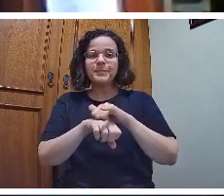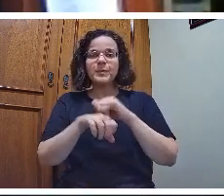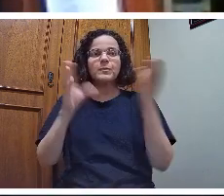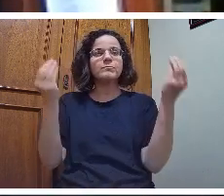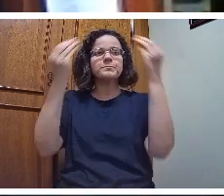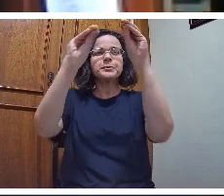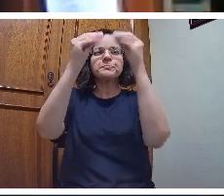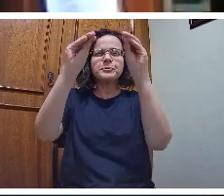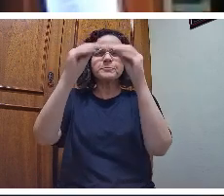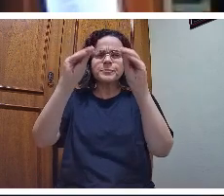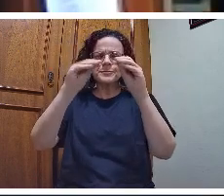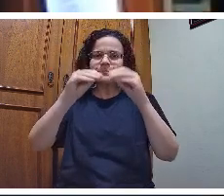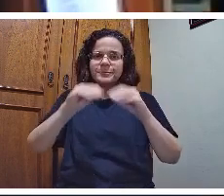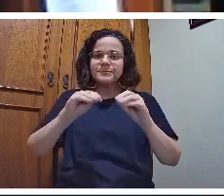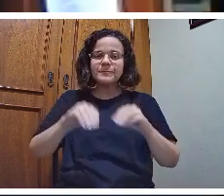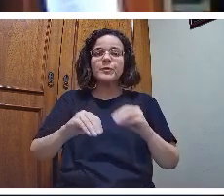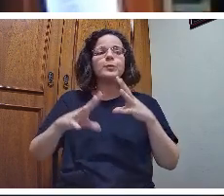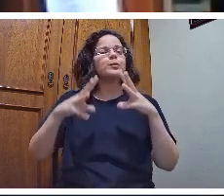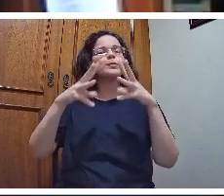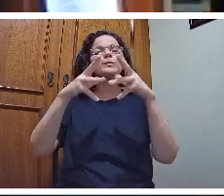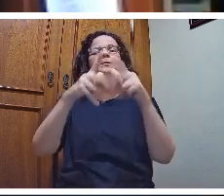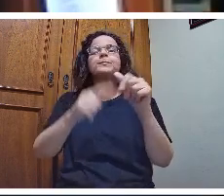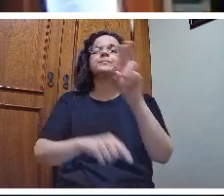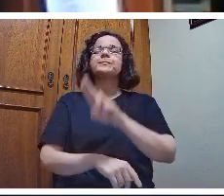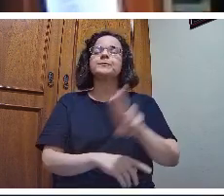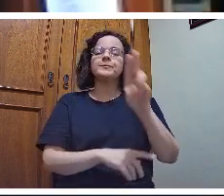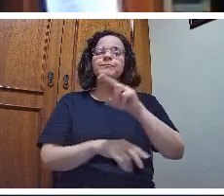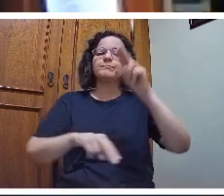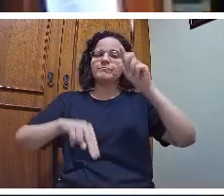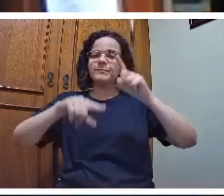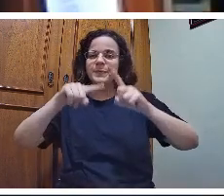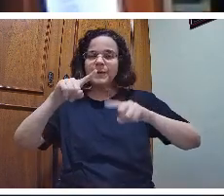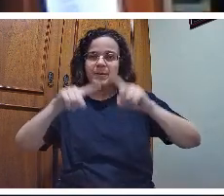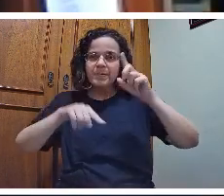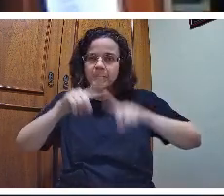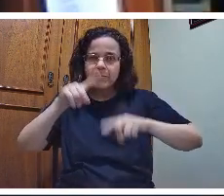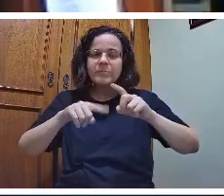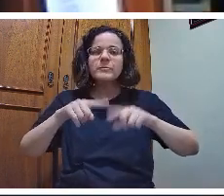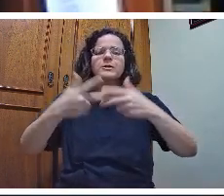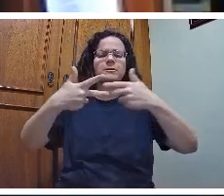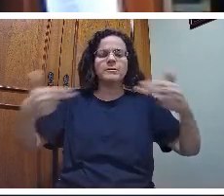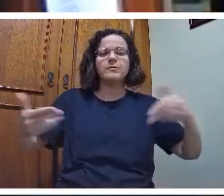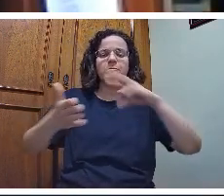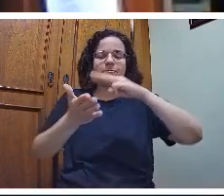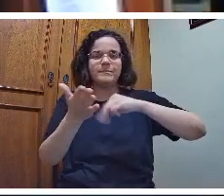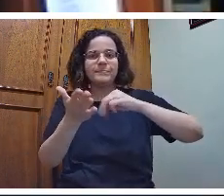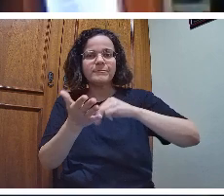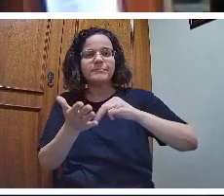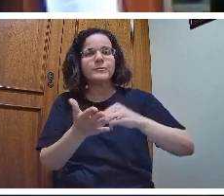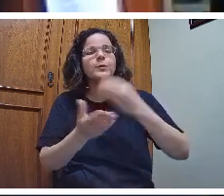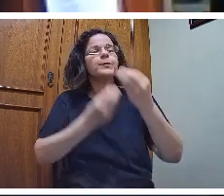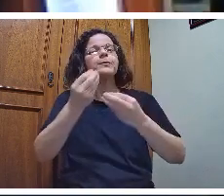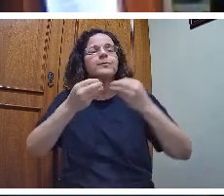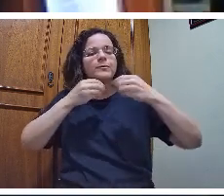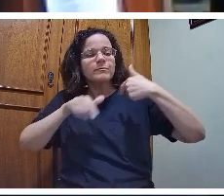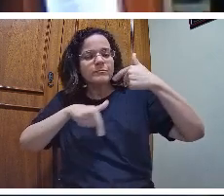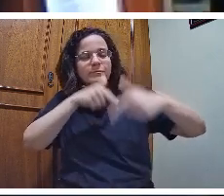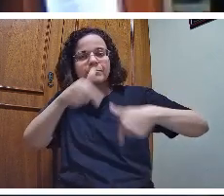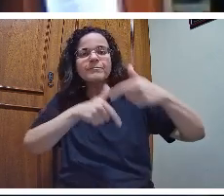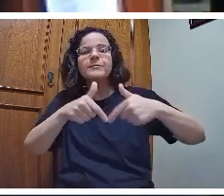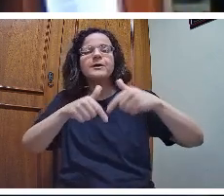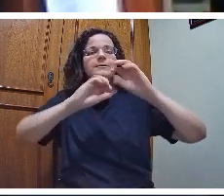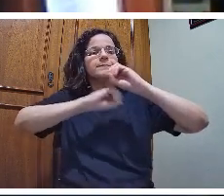todas as dimensões de recursos, de metodologias, de teorias, de didática, de processos, de ensino, de